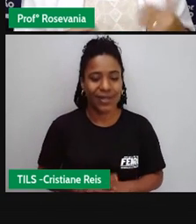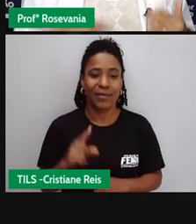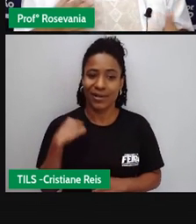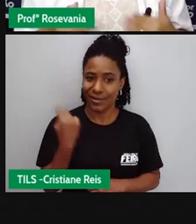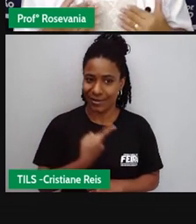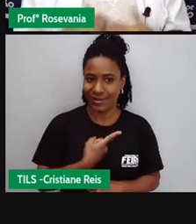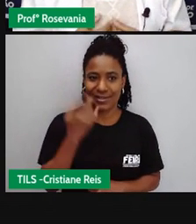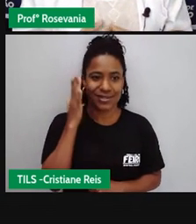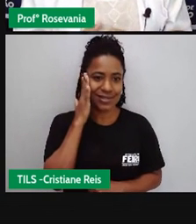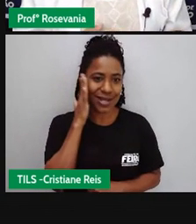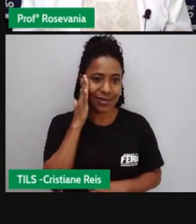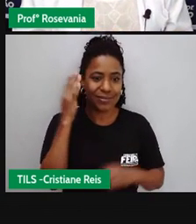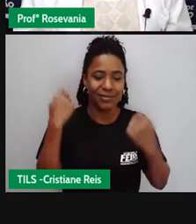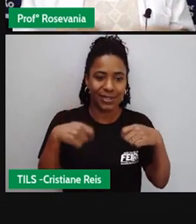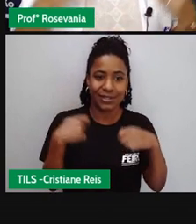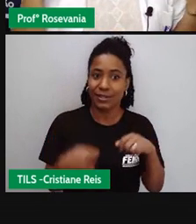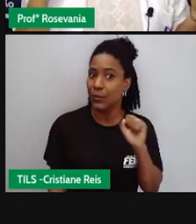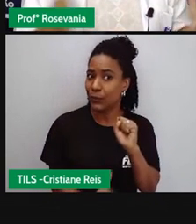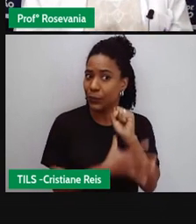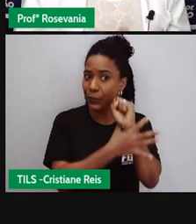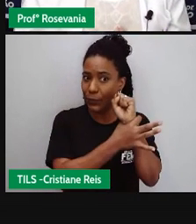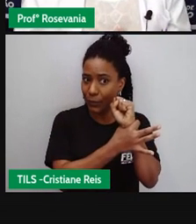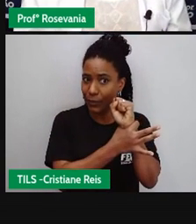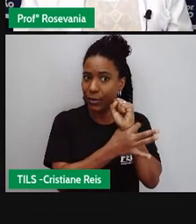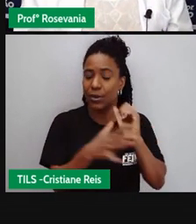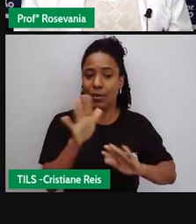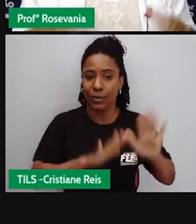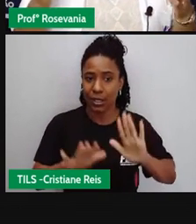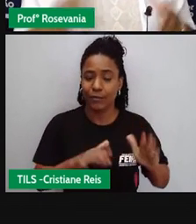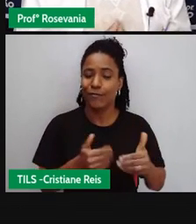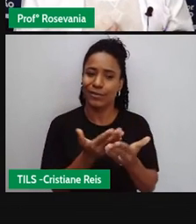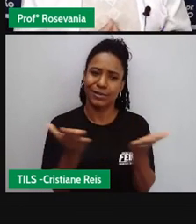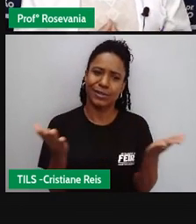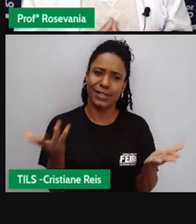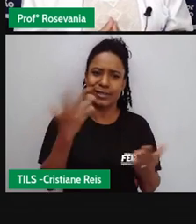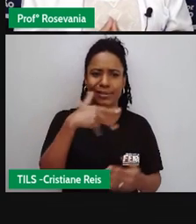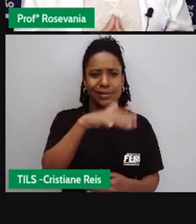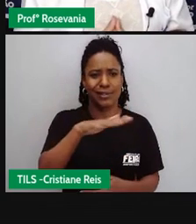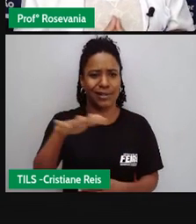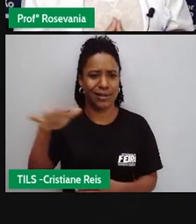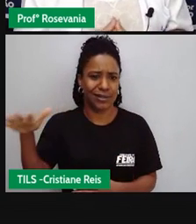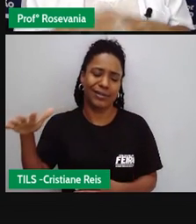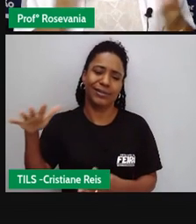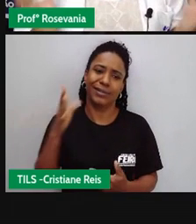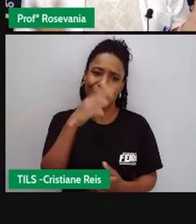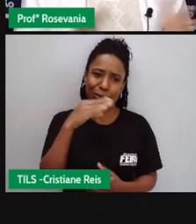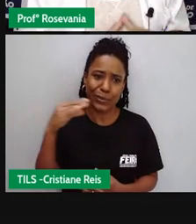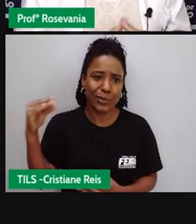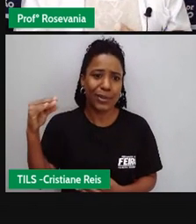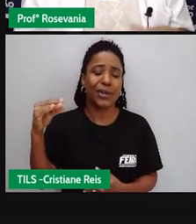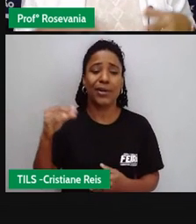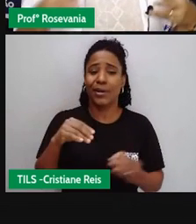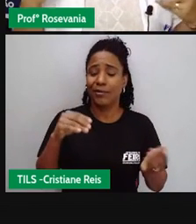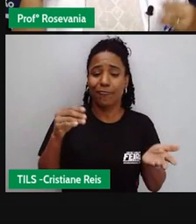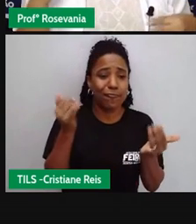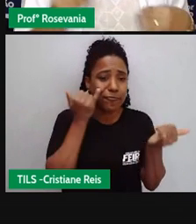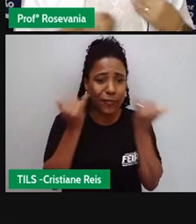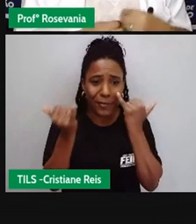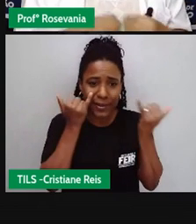sabe também que precisa ter seguranças. E vocês que são crianças, não fiquem compartilhando essas informações assim.